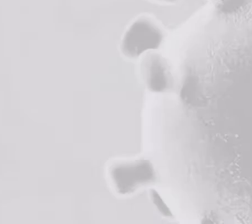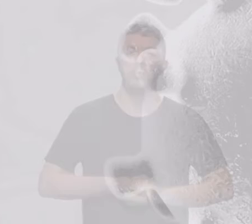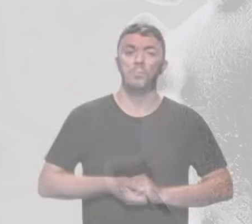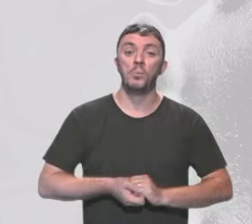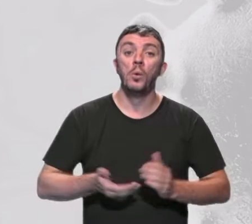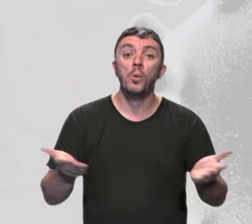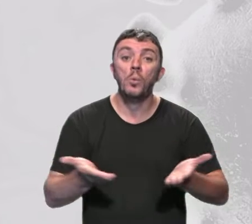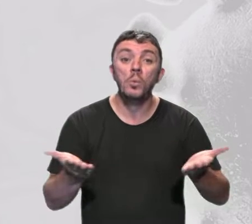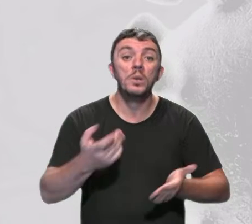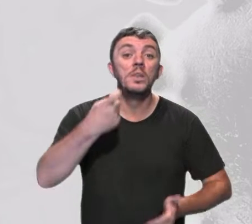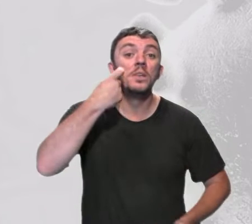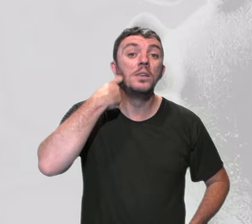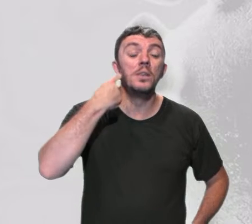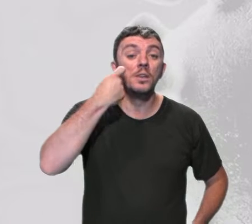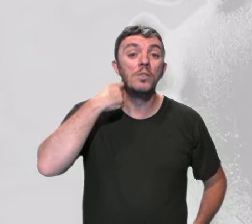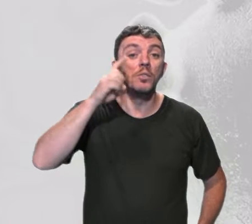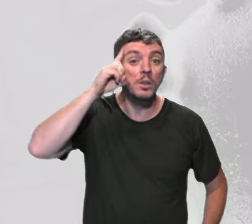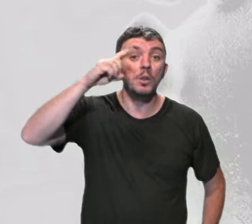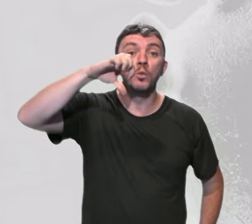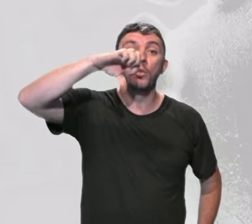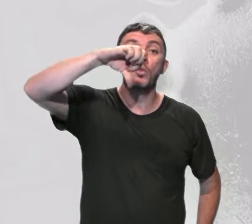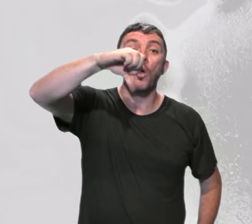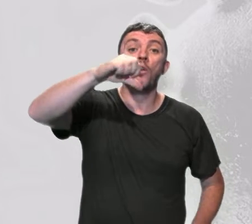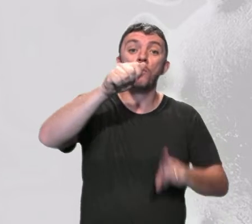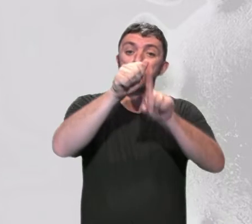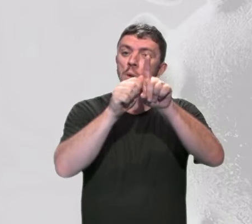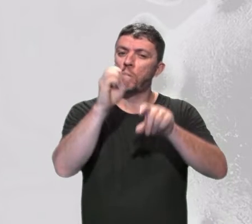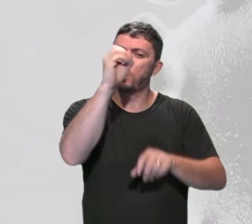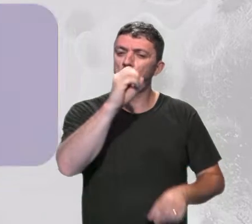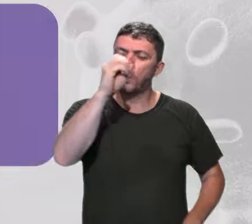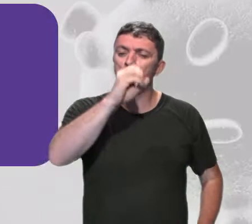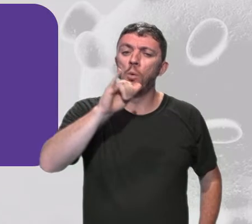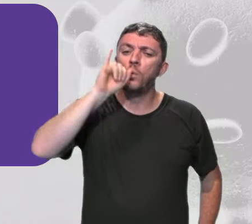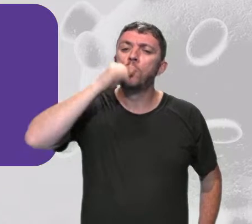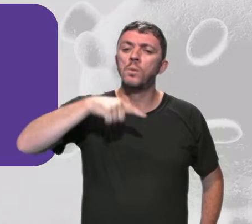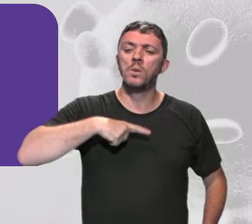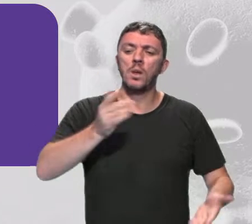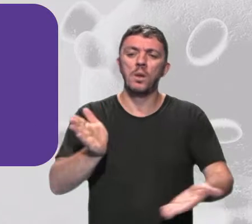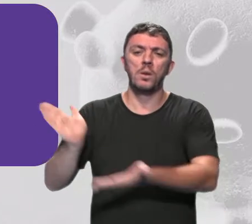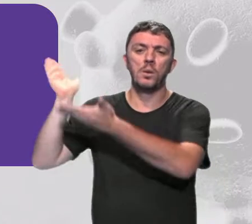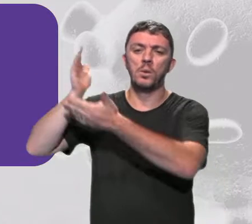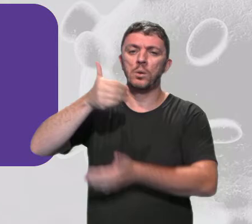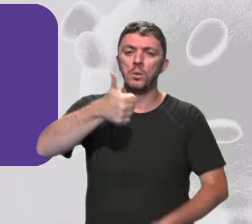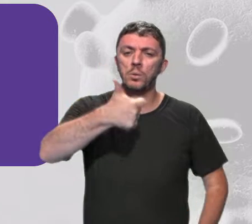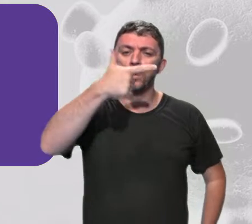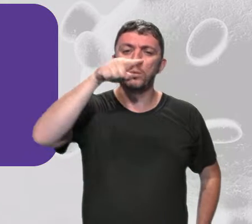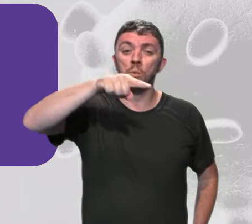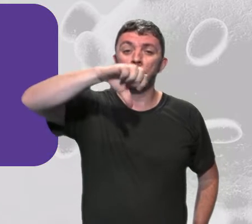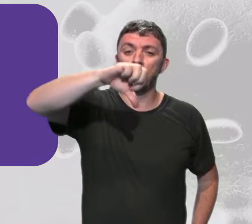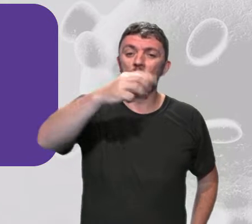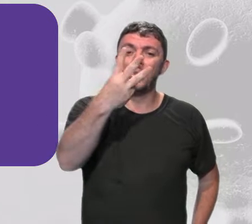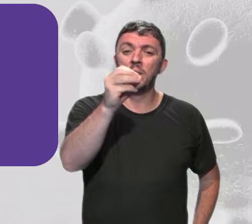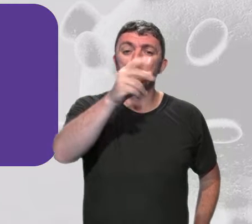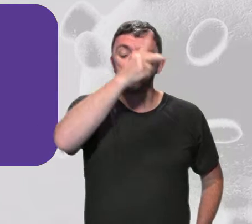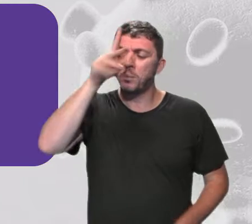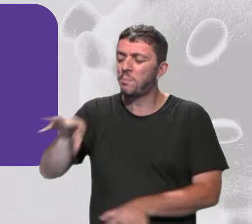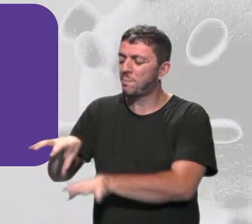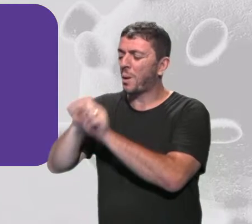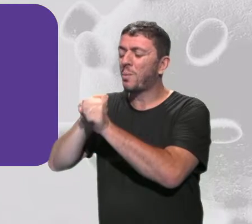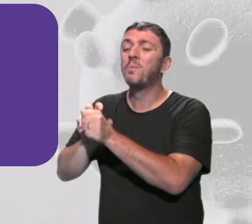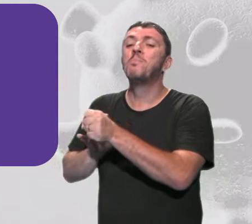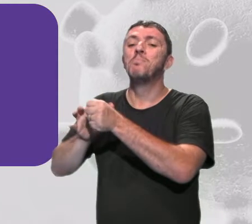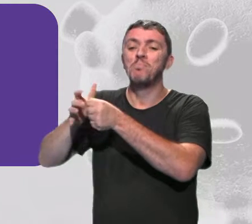Nesta sexta-feira, 9 de outubro, Jundiaí registra 12.930 casos de